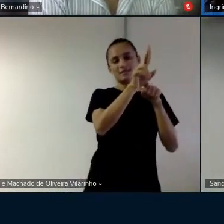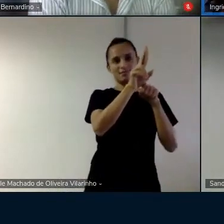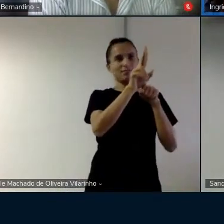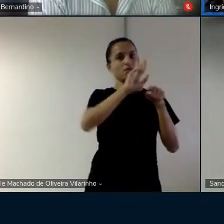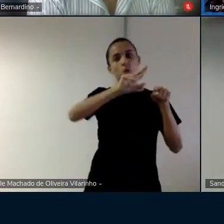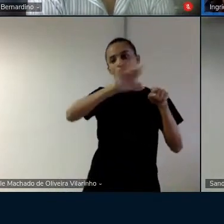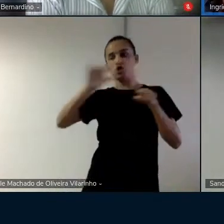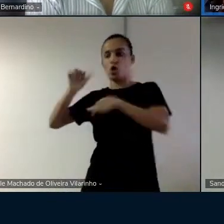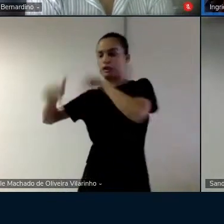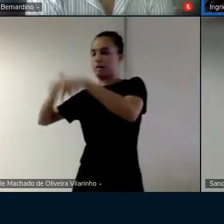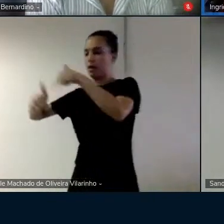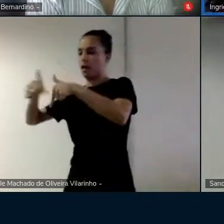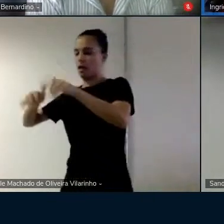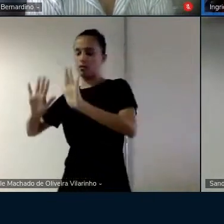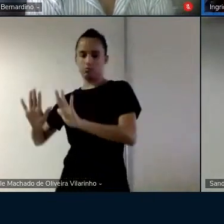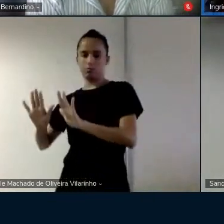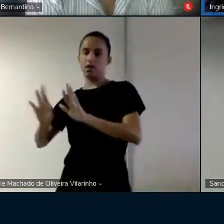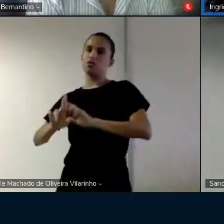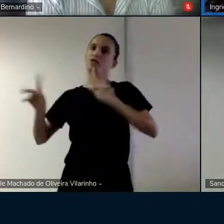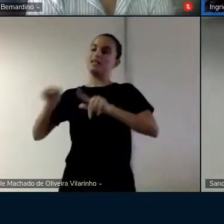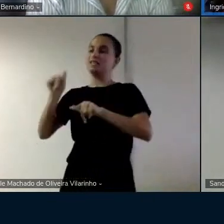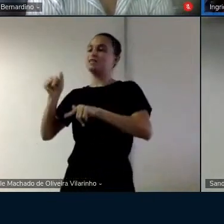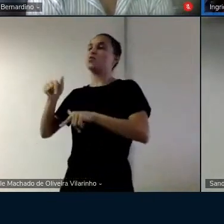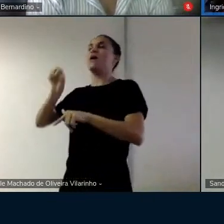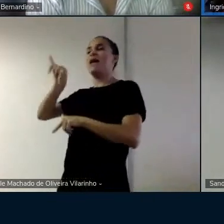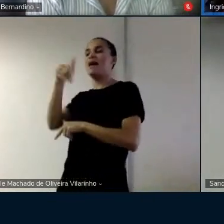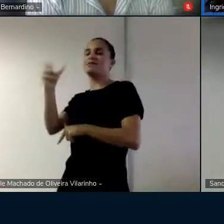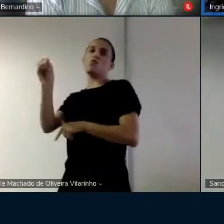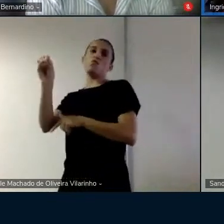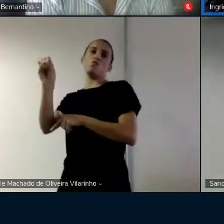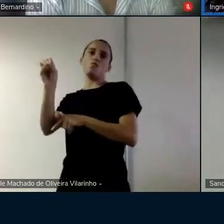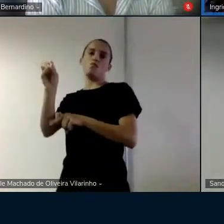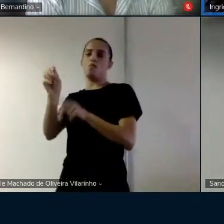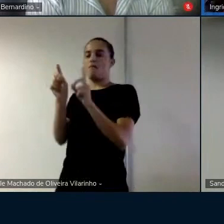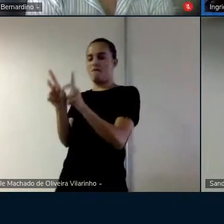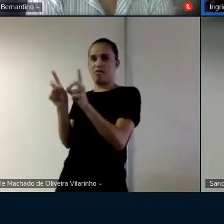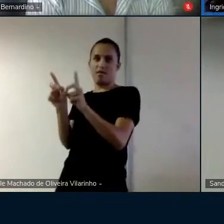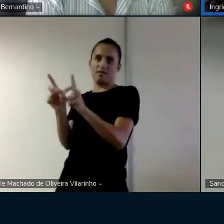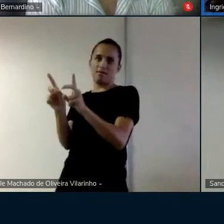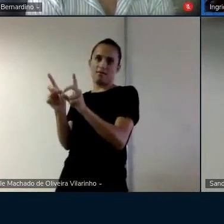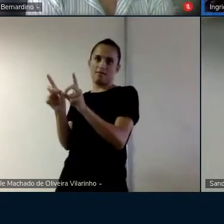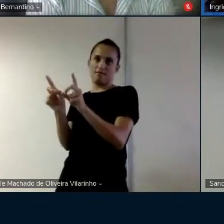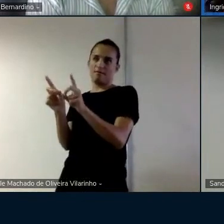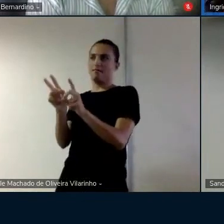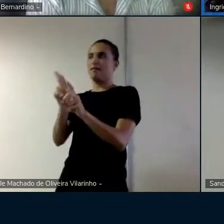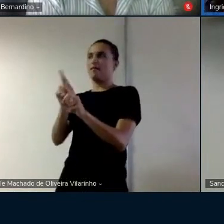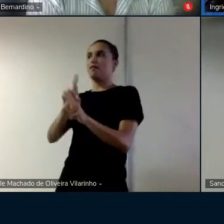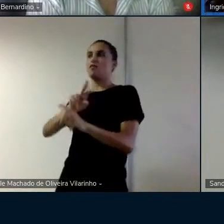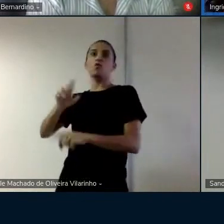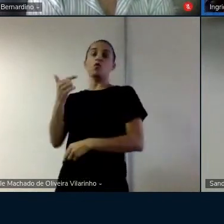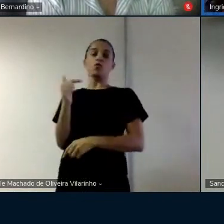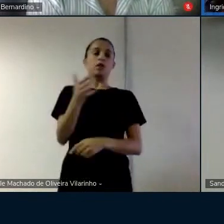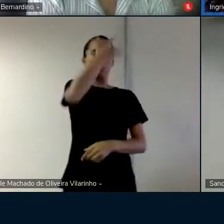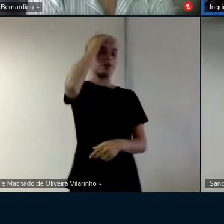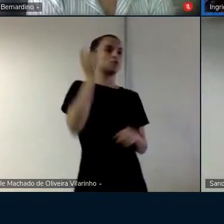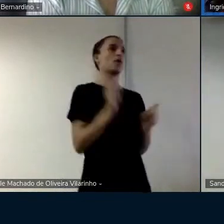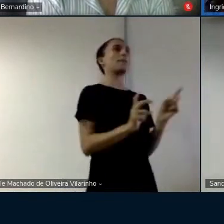trabalhar né porque trabalhar seria a ação igual vender você não tem ninguém ir vendendo